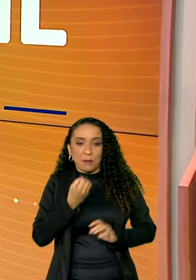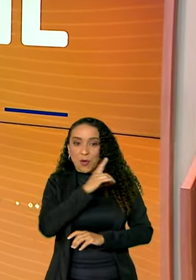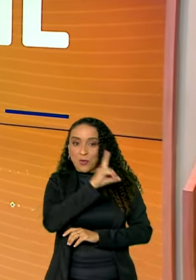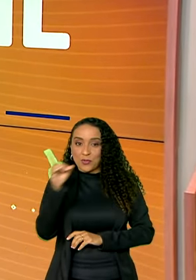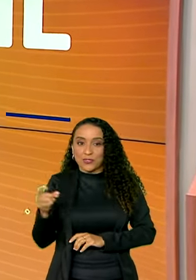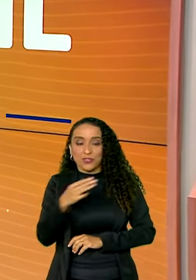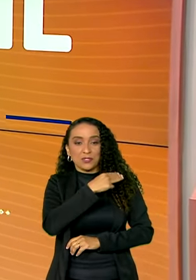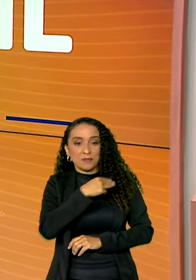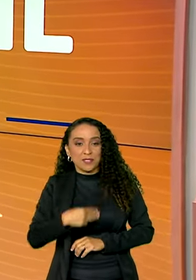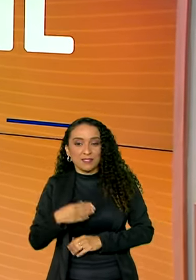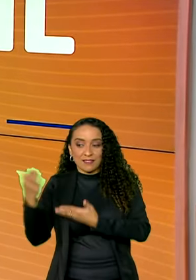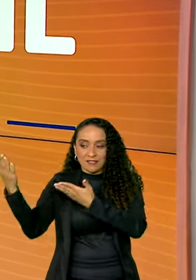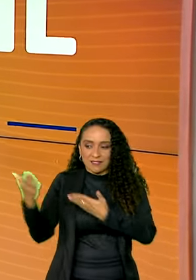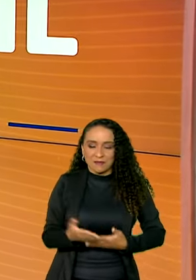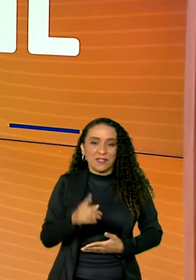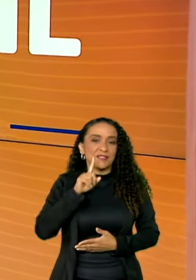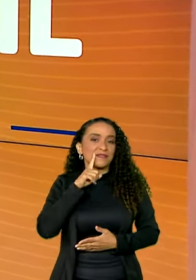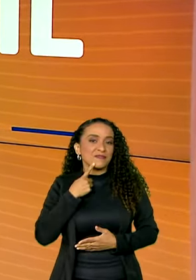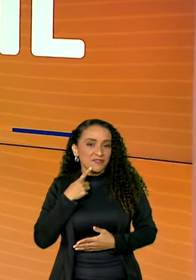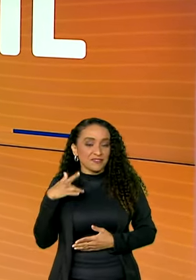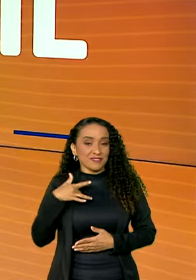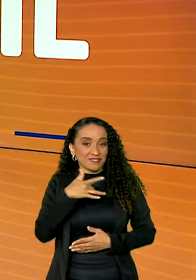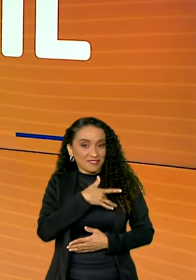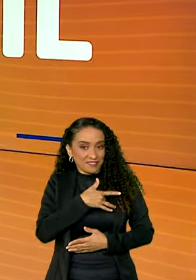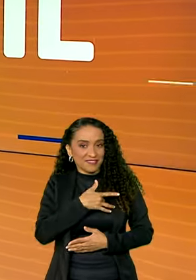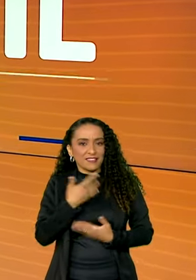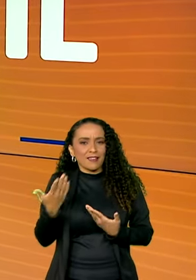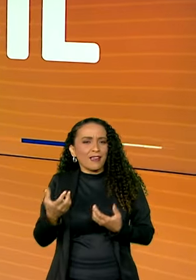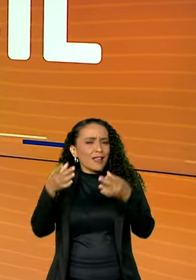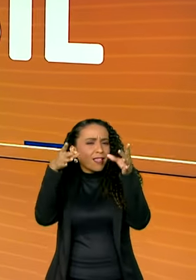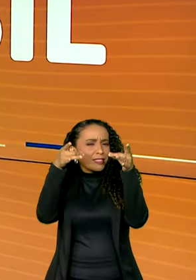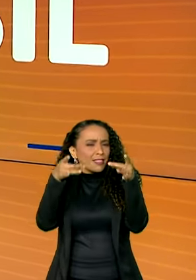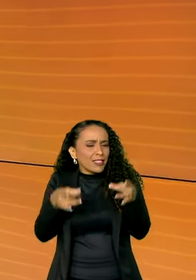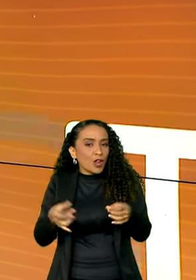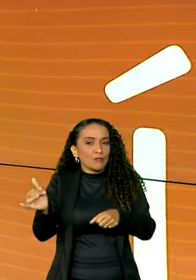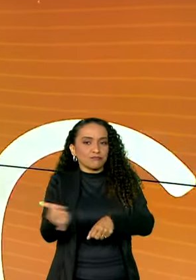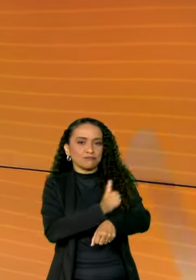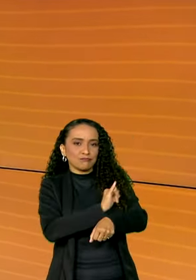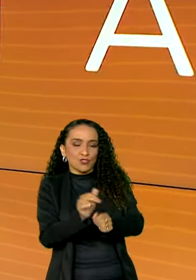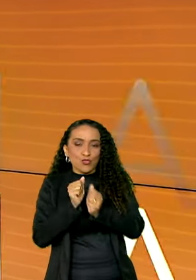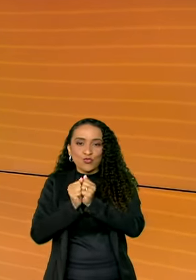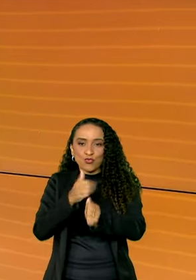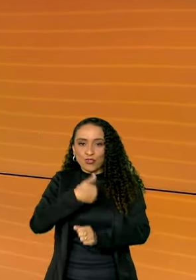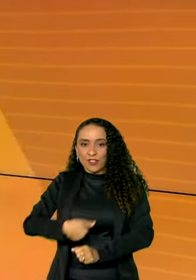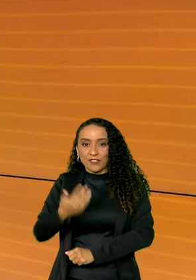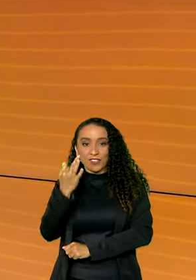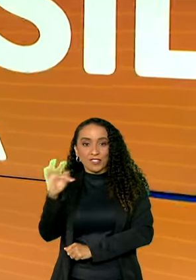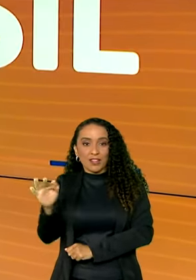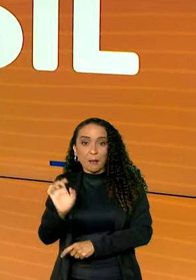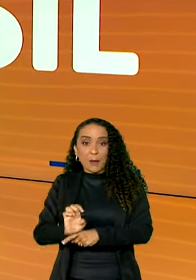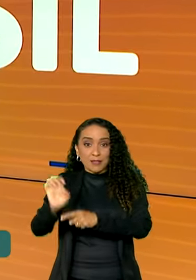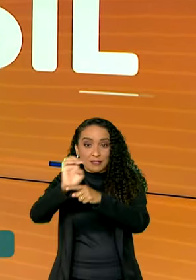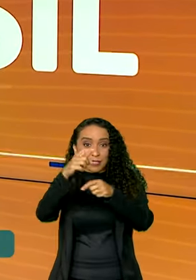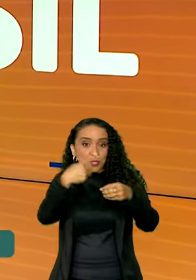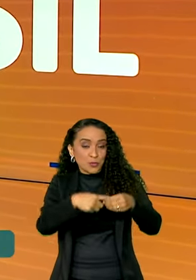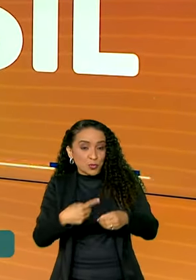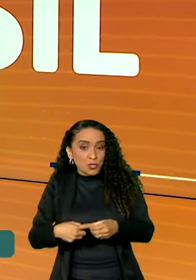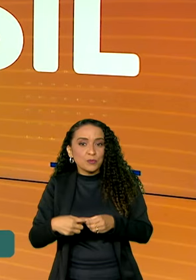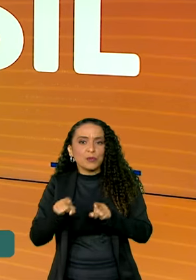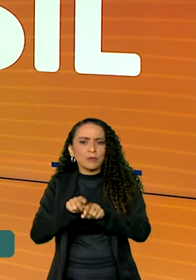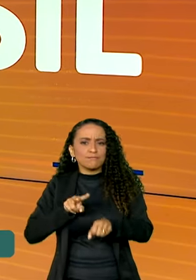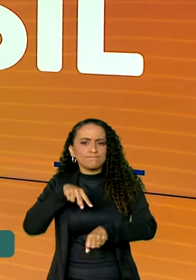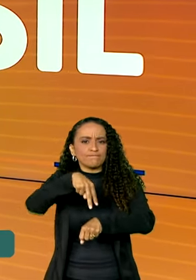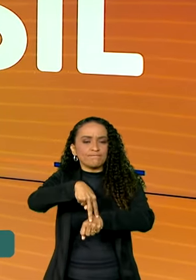Ministra, recebeu Nízia Trindade da Saúde. Ela detalhou a estratégia conjunta do governo federal com estados e